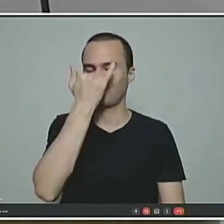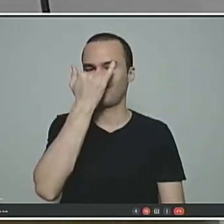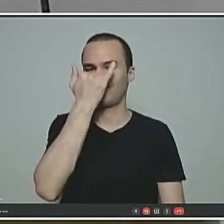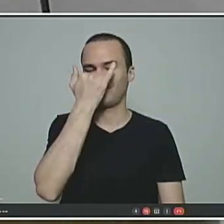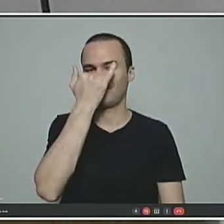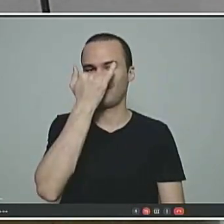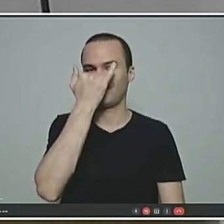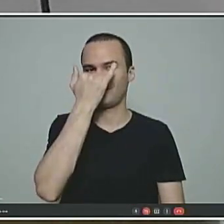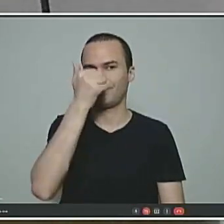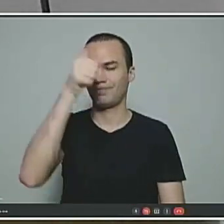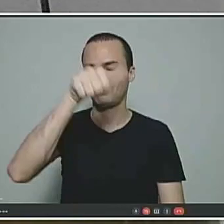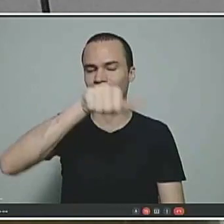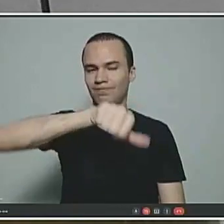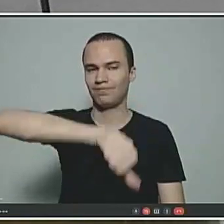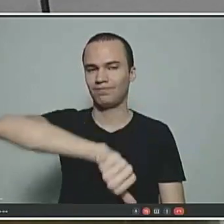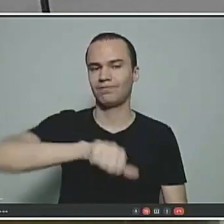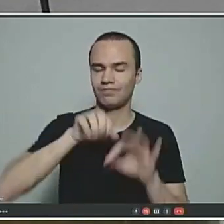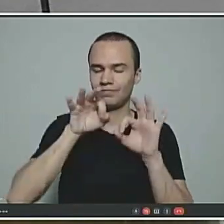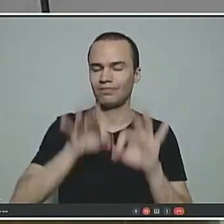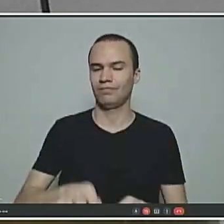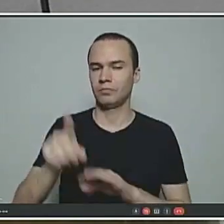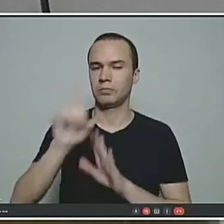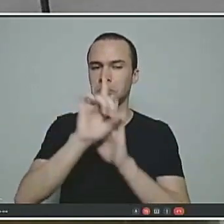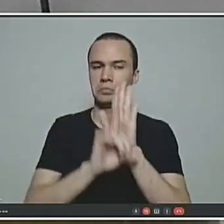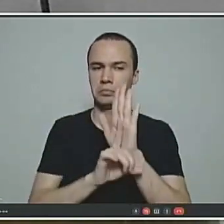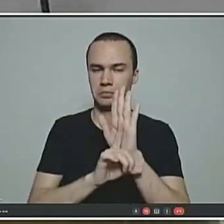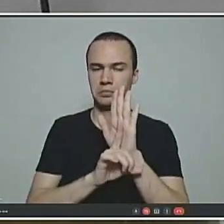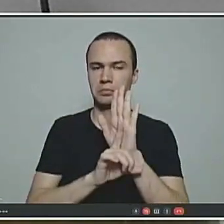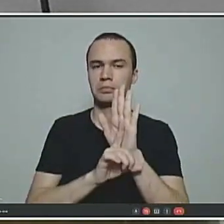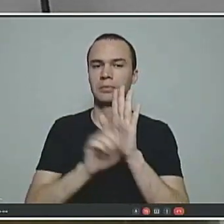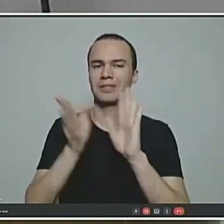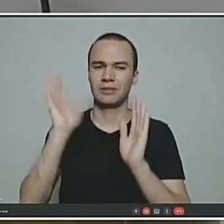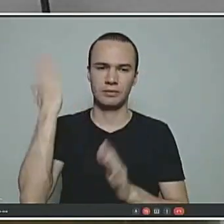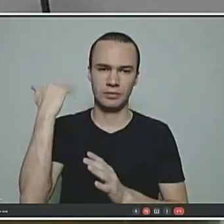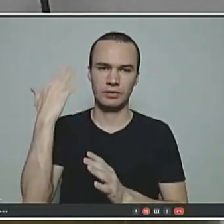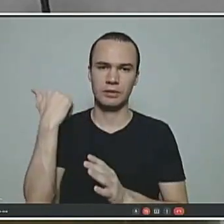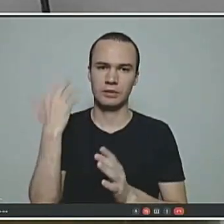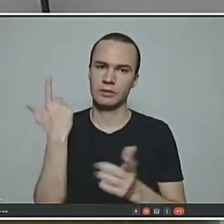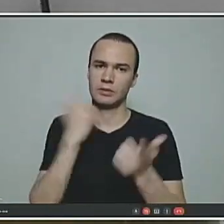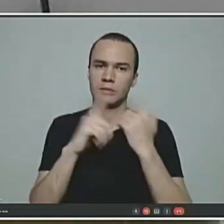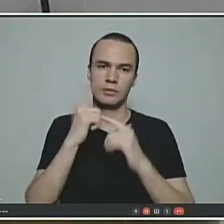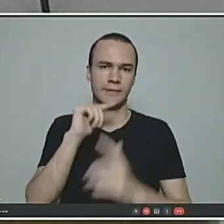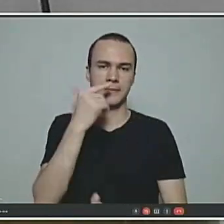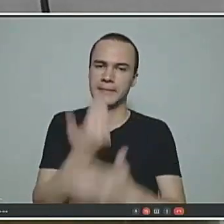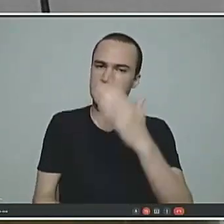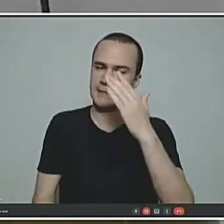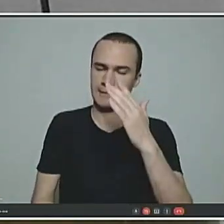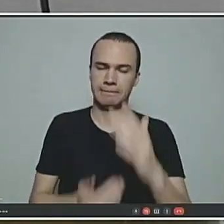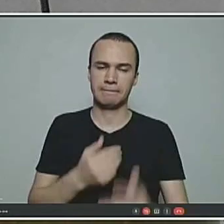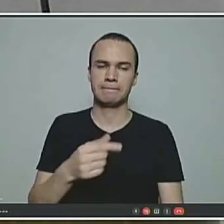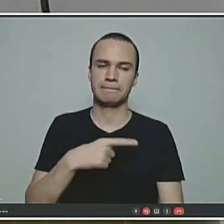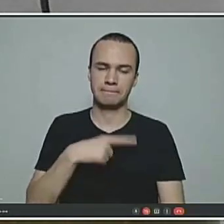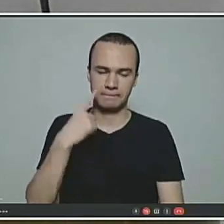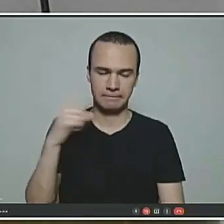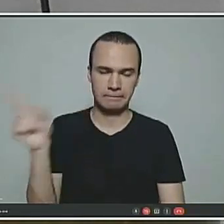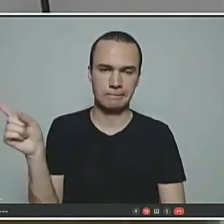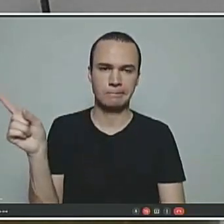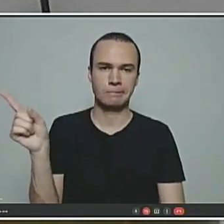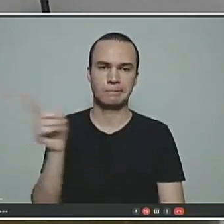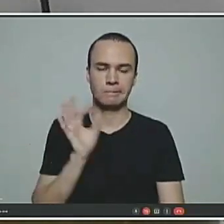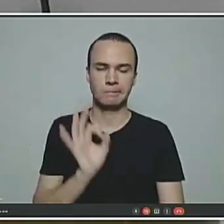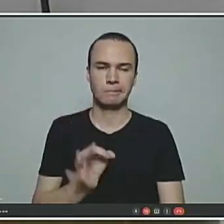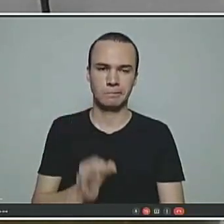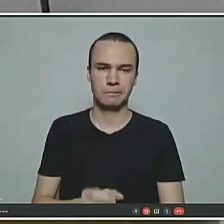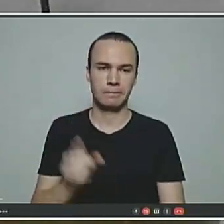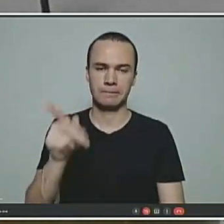nociva aos direitos já conquistados na presunção, na expectativa de direito dos professores que estão